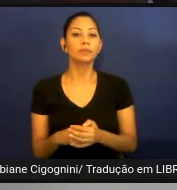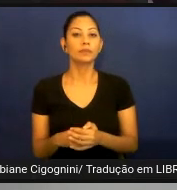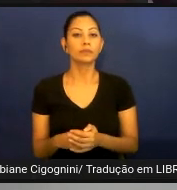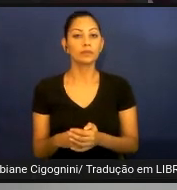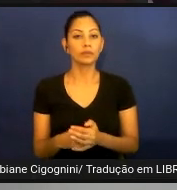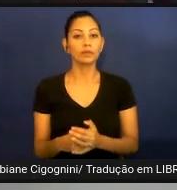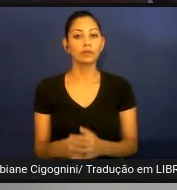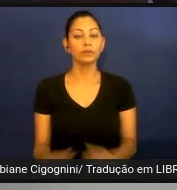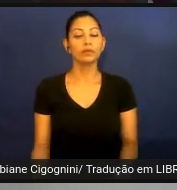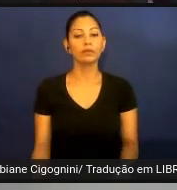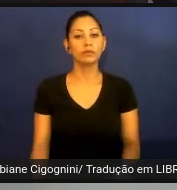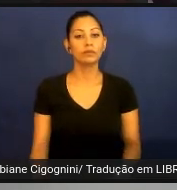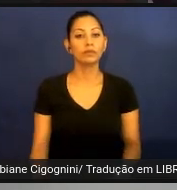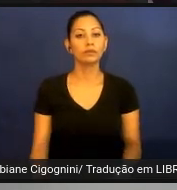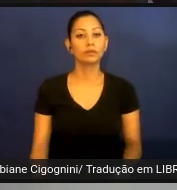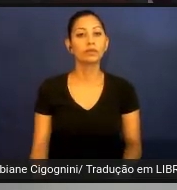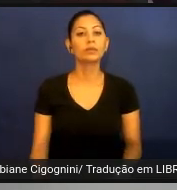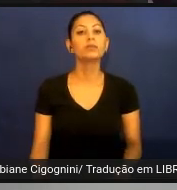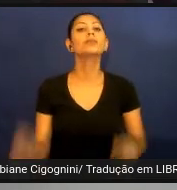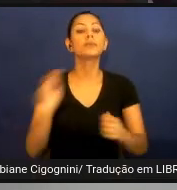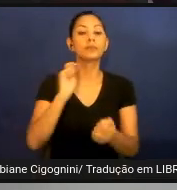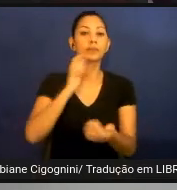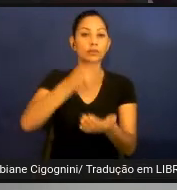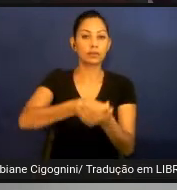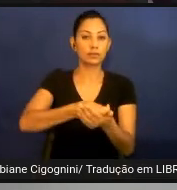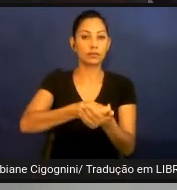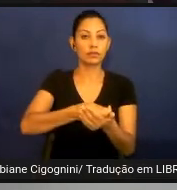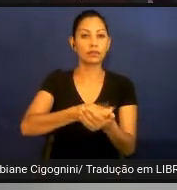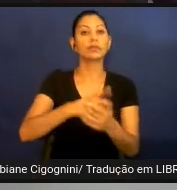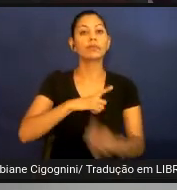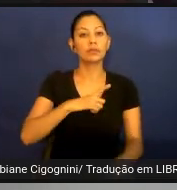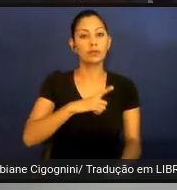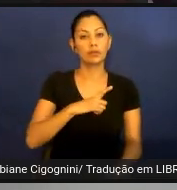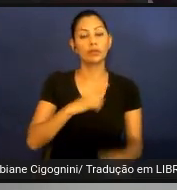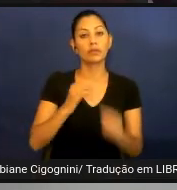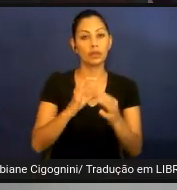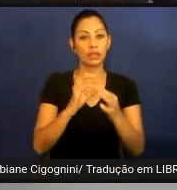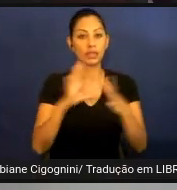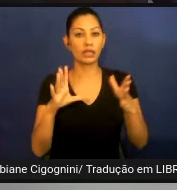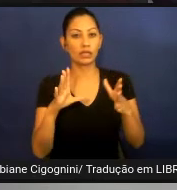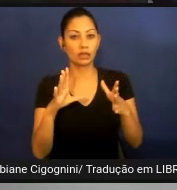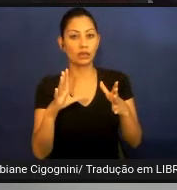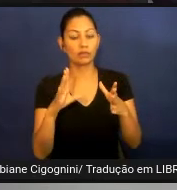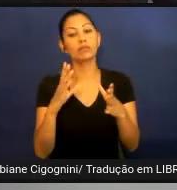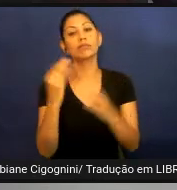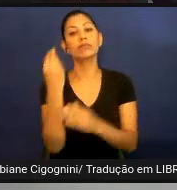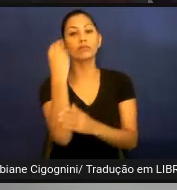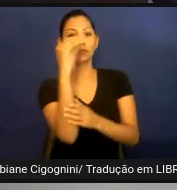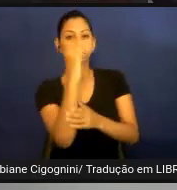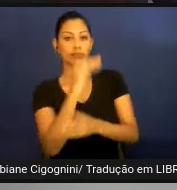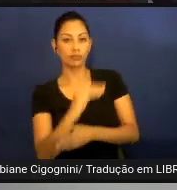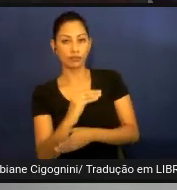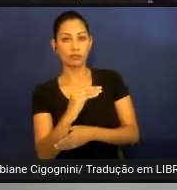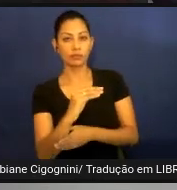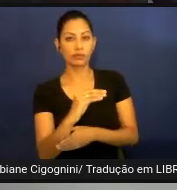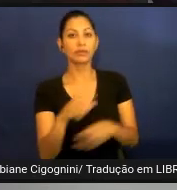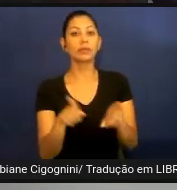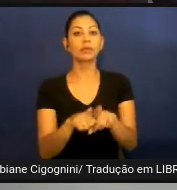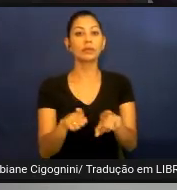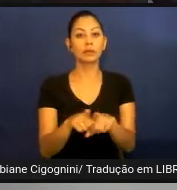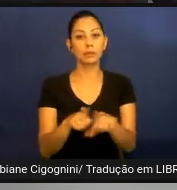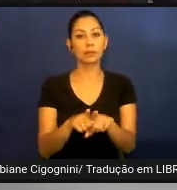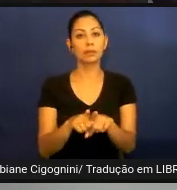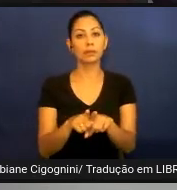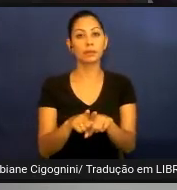Ele possui uma versão paga, prêmio, que é livre de anúncios, e vale ressaltar que ele só está